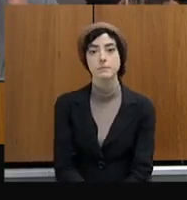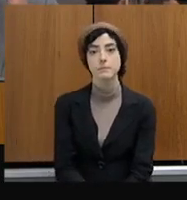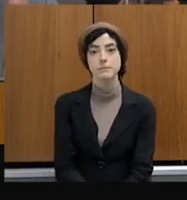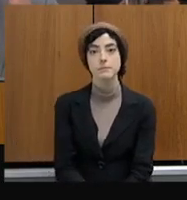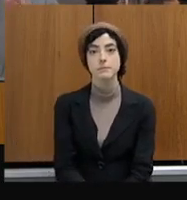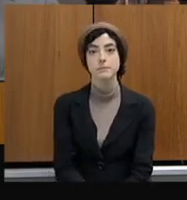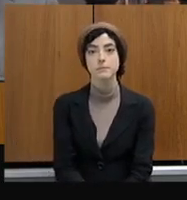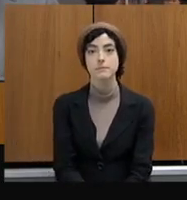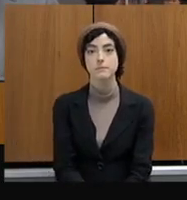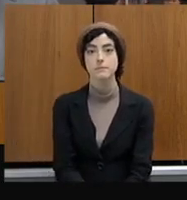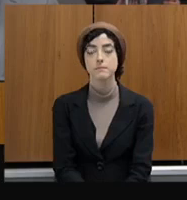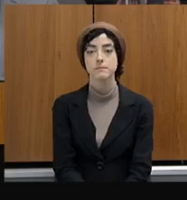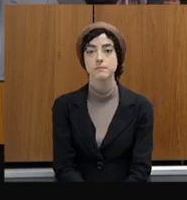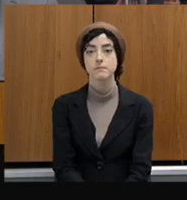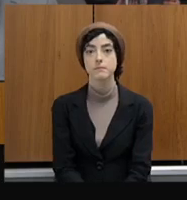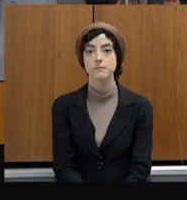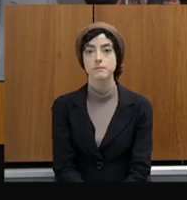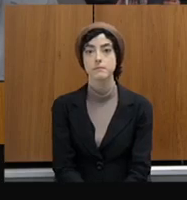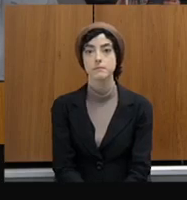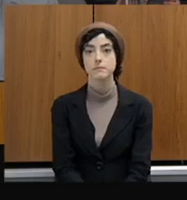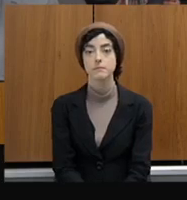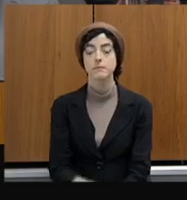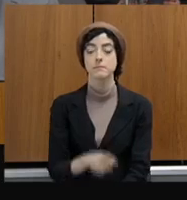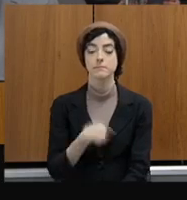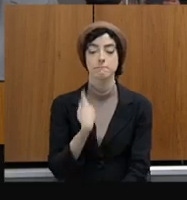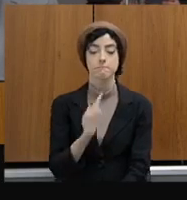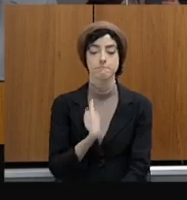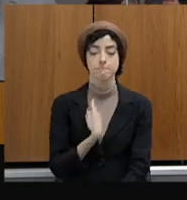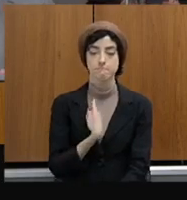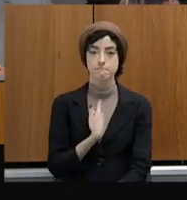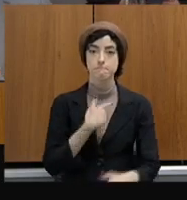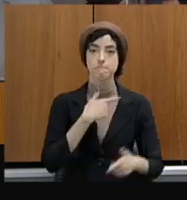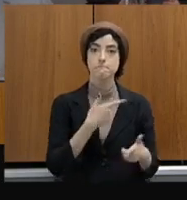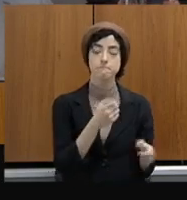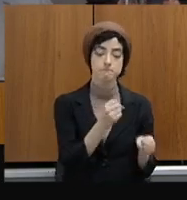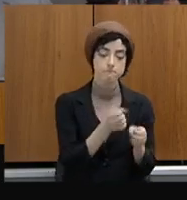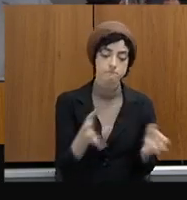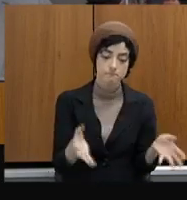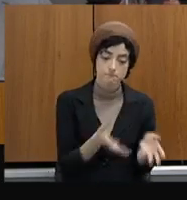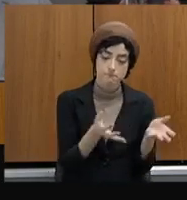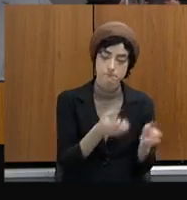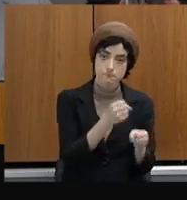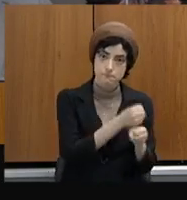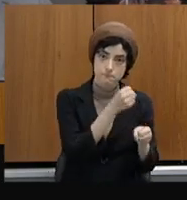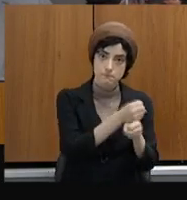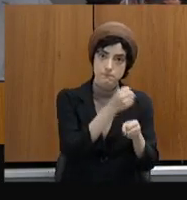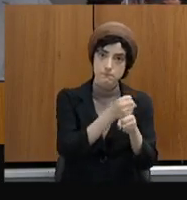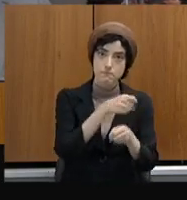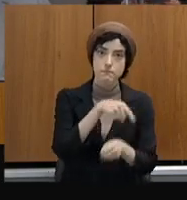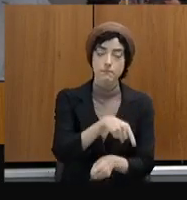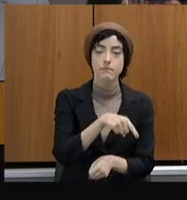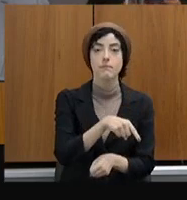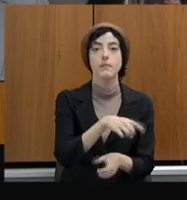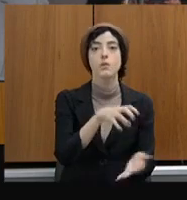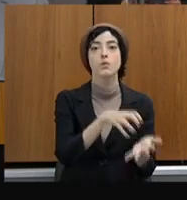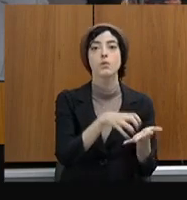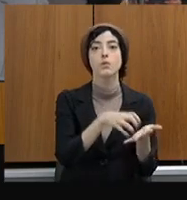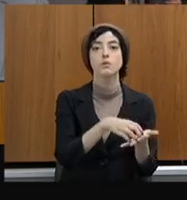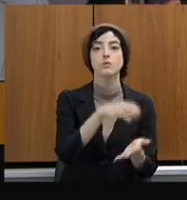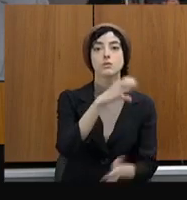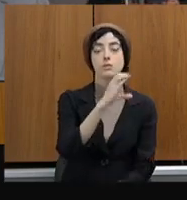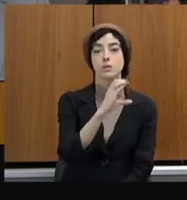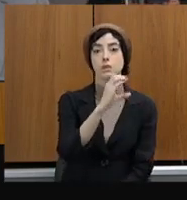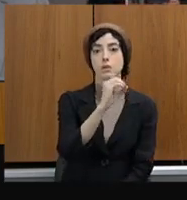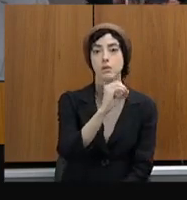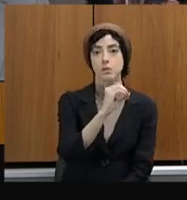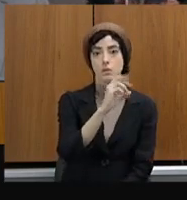unidade na corrigedoria para controle da qualidade, orientação, núcleo de prevenção. o núcleo de